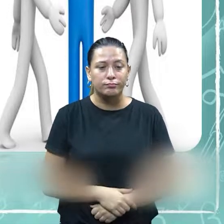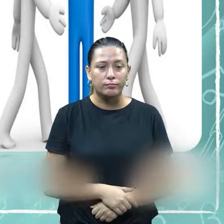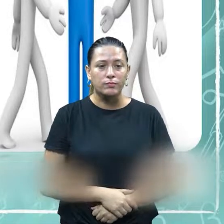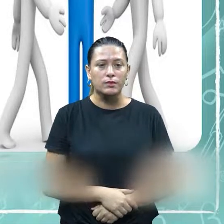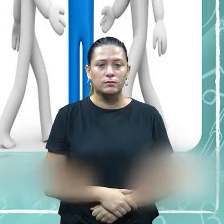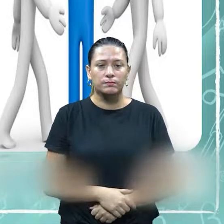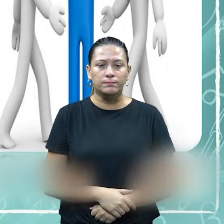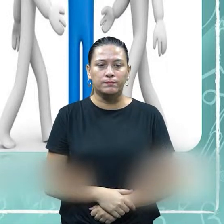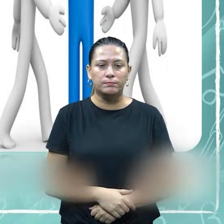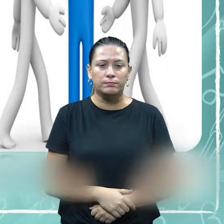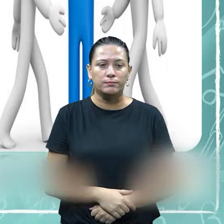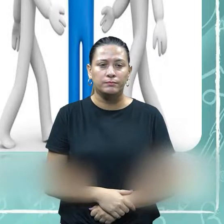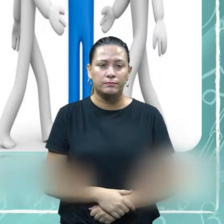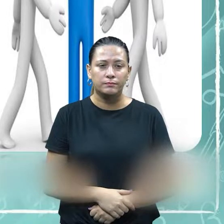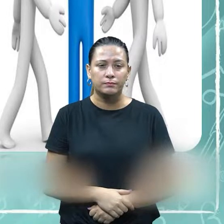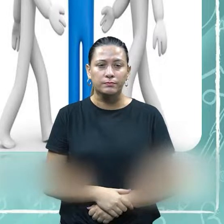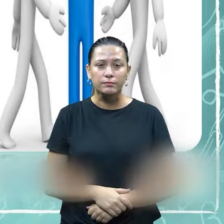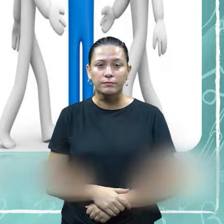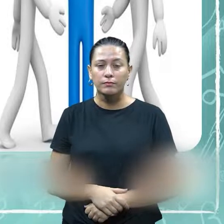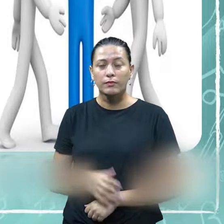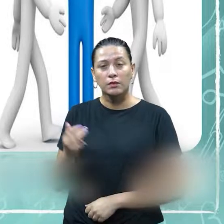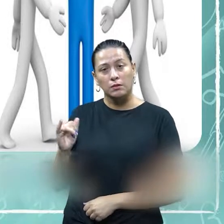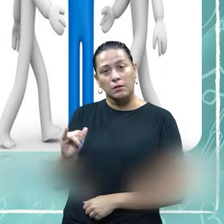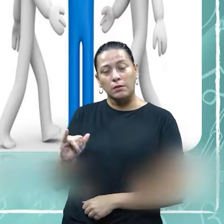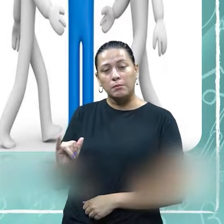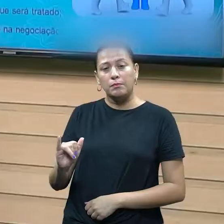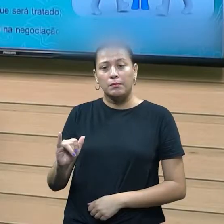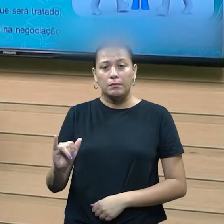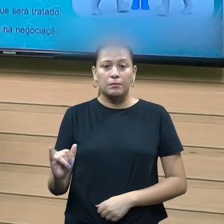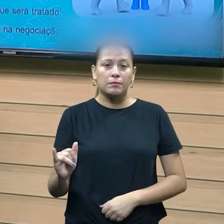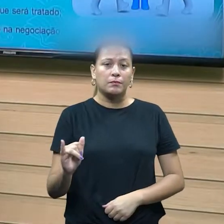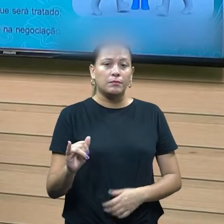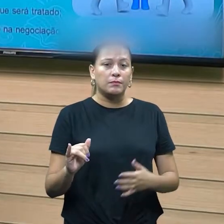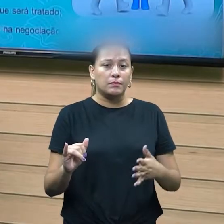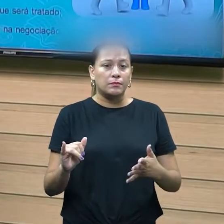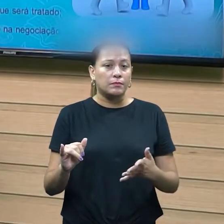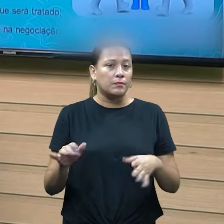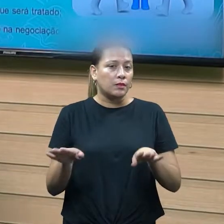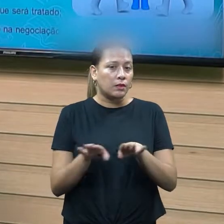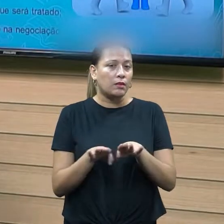E aí, ela traz mais questão de promover o consenso e aí